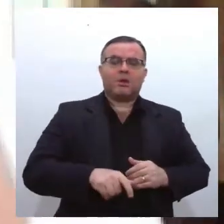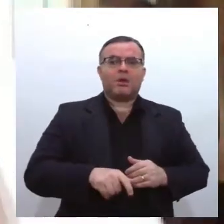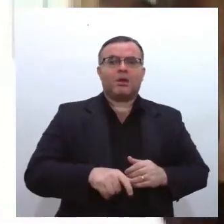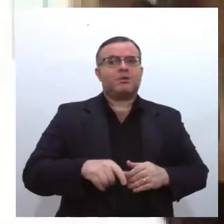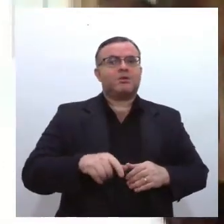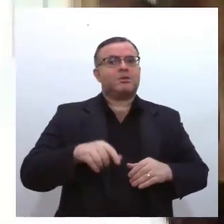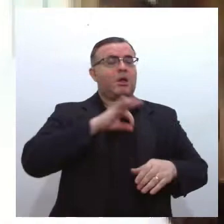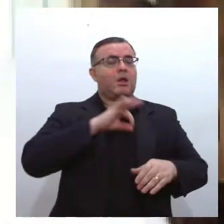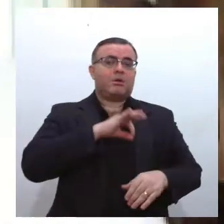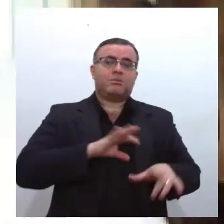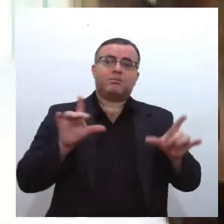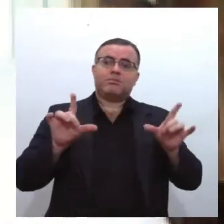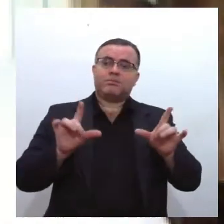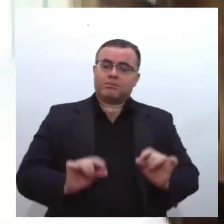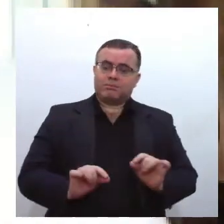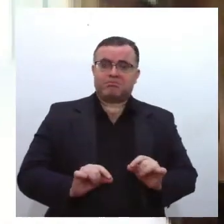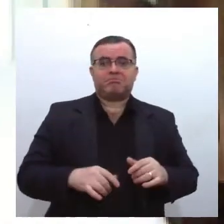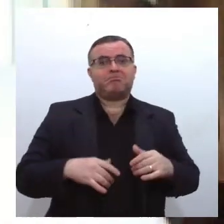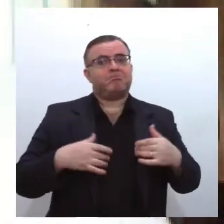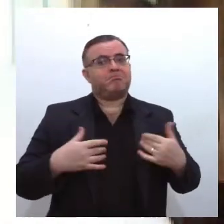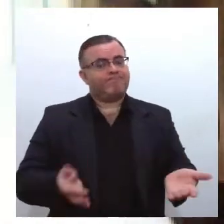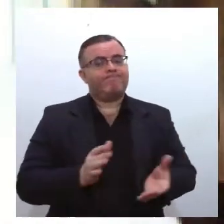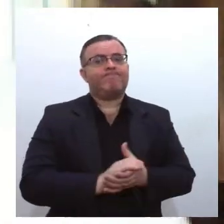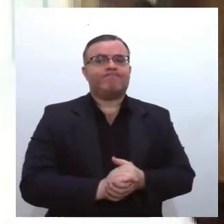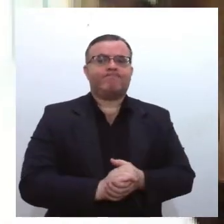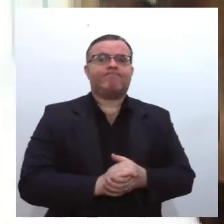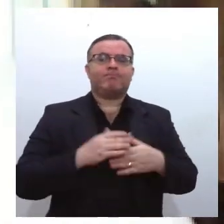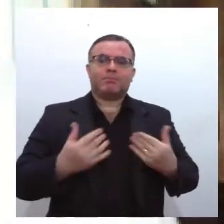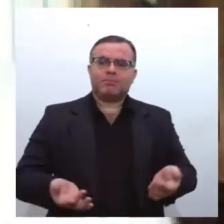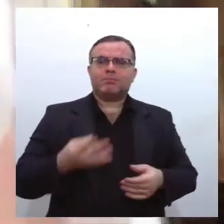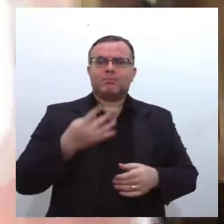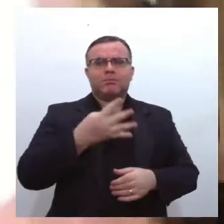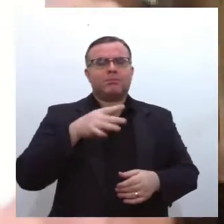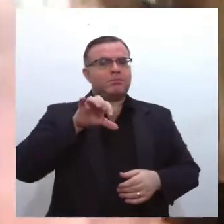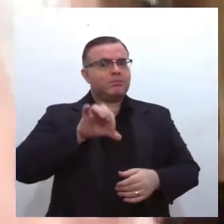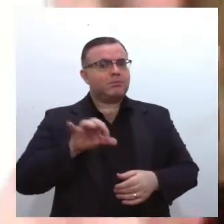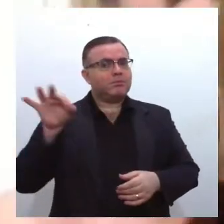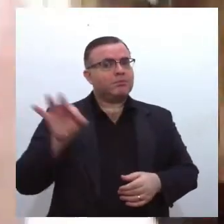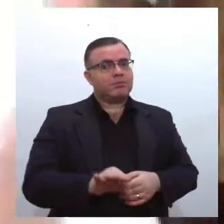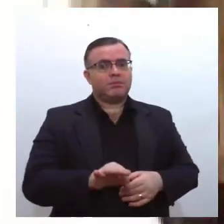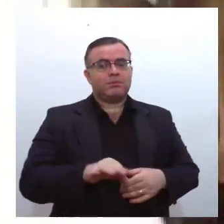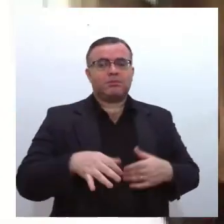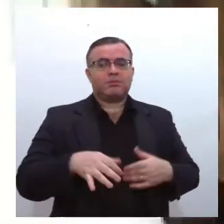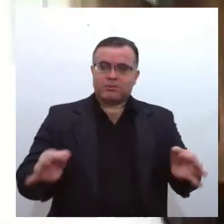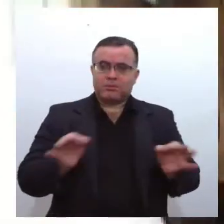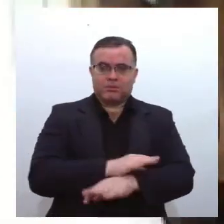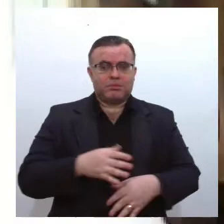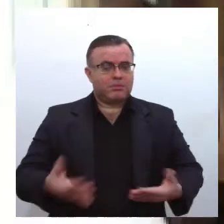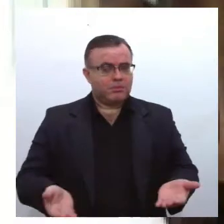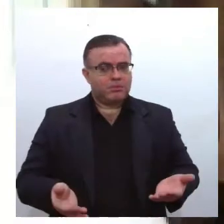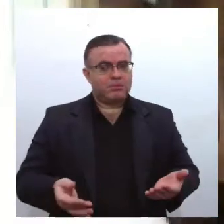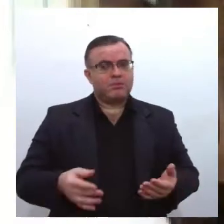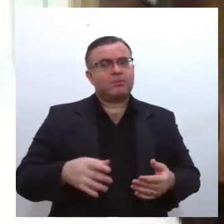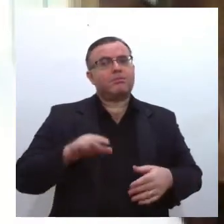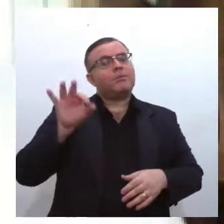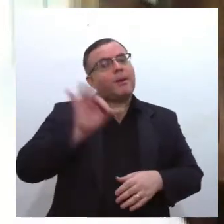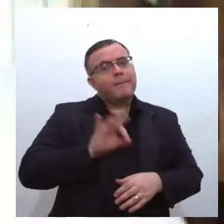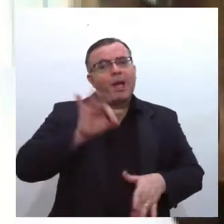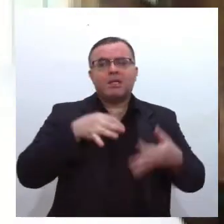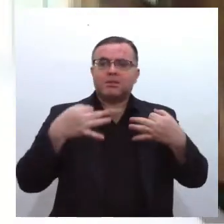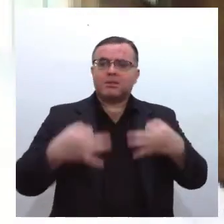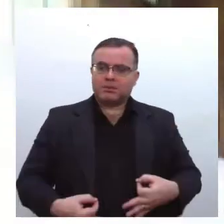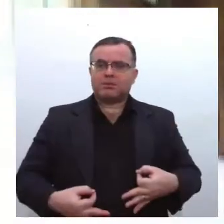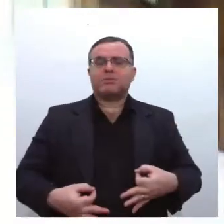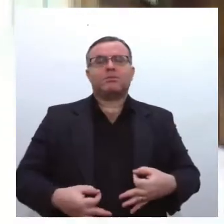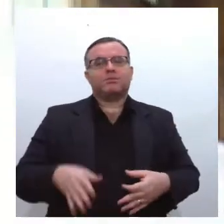menor do país. E a discrepância não é pequena, é de cerca de 49% em relação à média nacional dos salários. Por